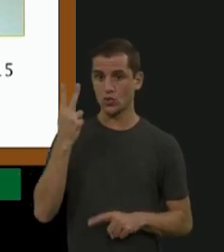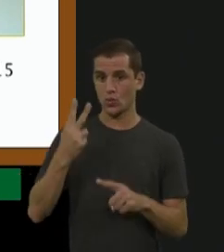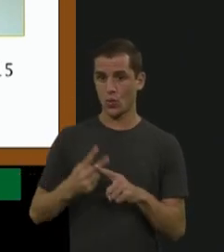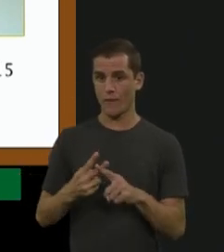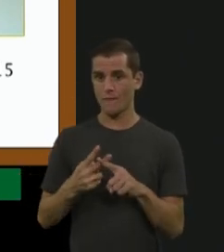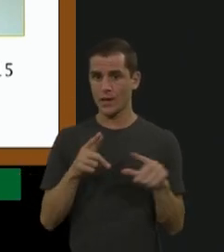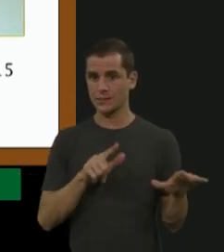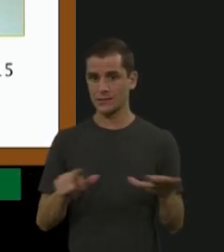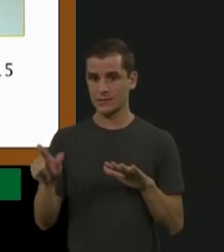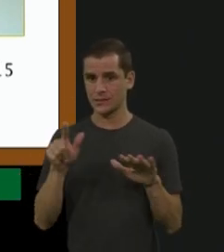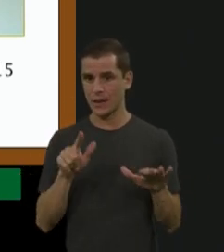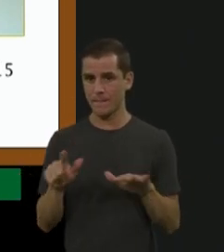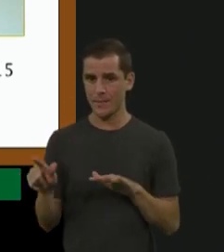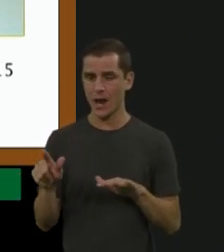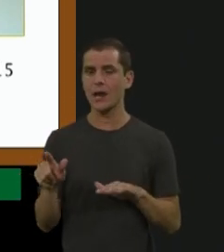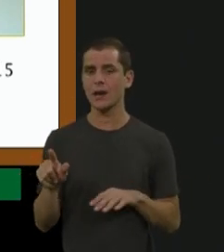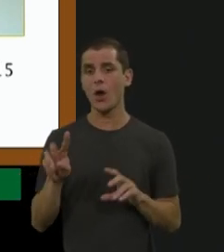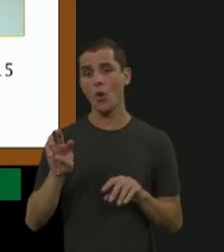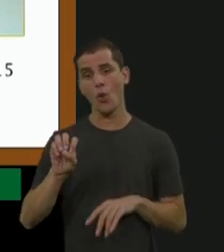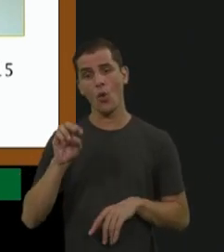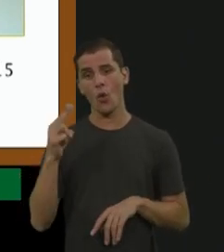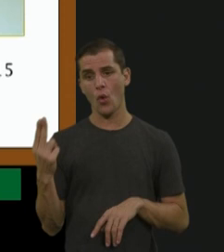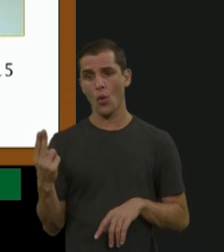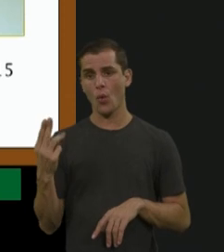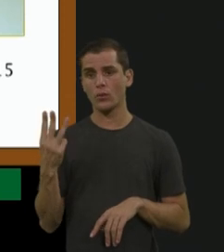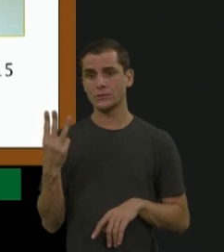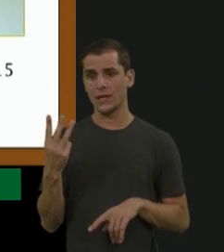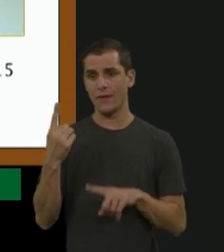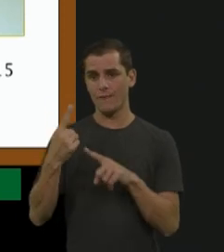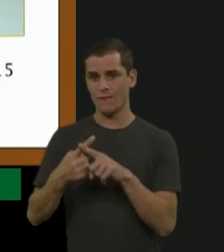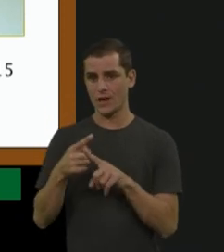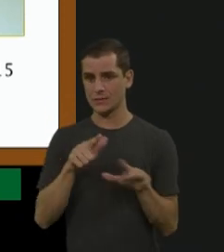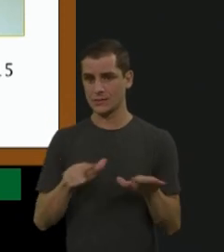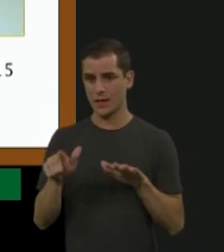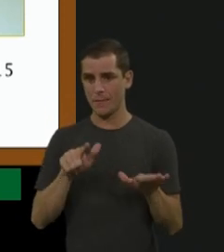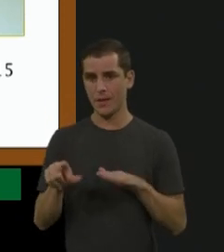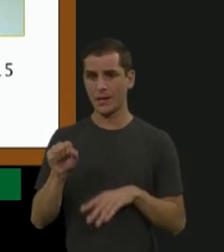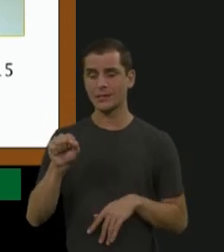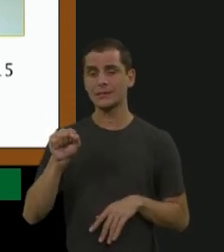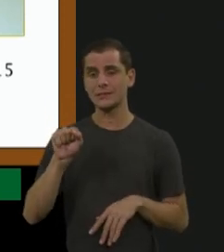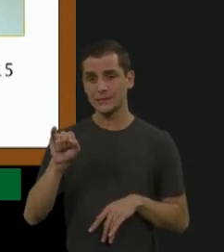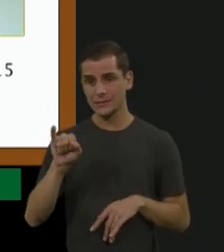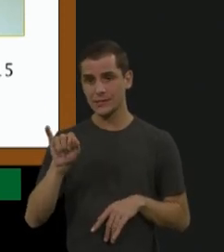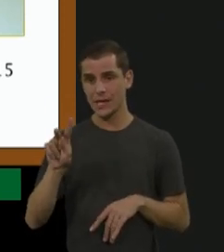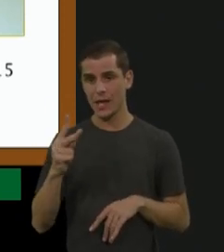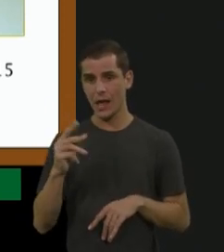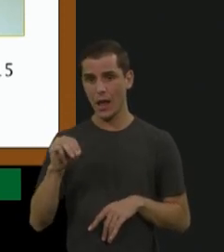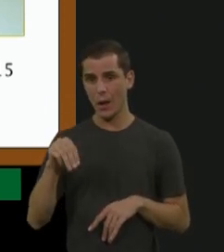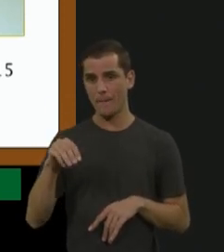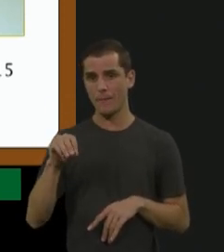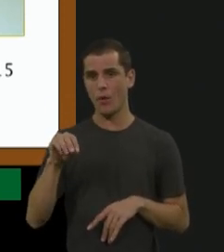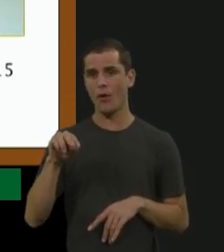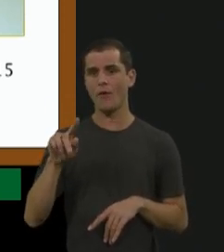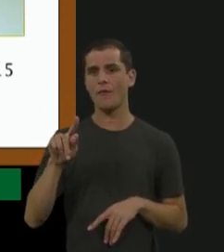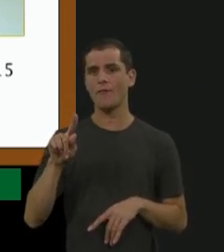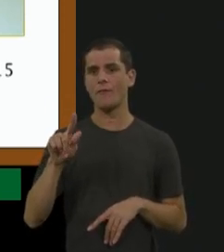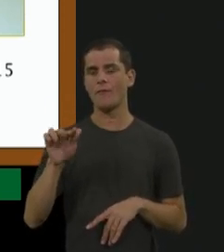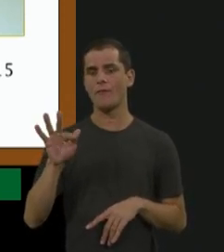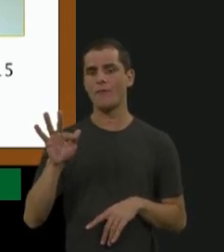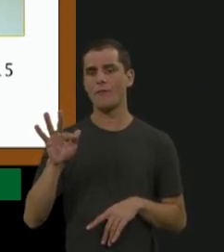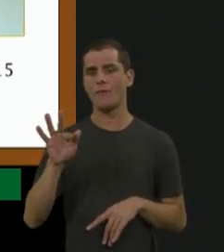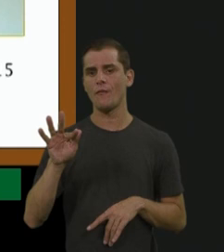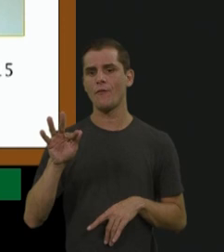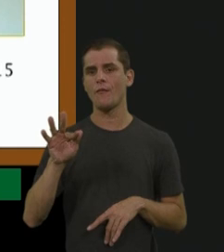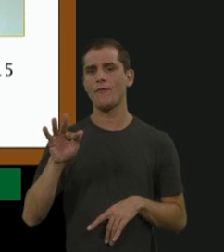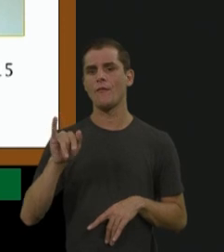B, ou três vezes por semana, se for hemofilia A. Geralmente é esse o esquema, ou até em dias alternados, para evitar que ele sangre. Ou seja,